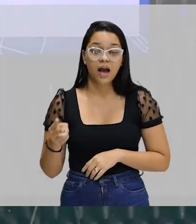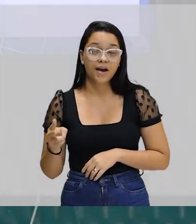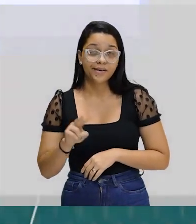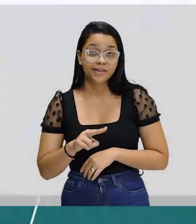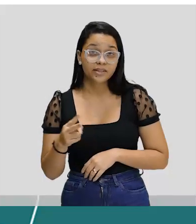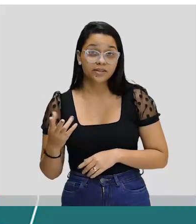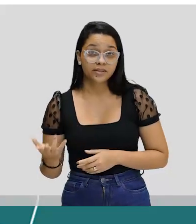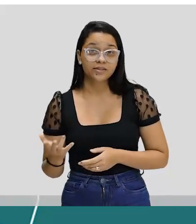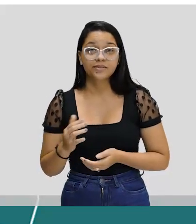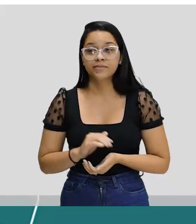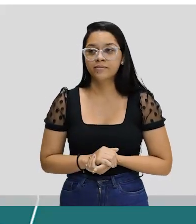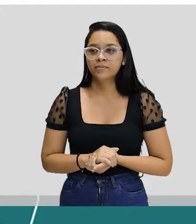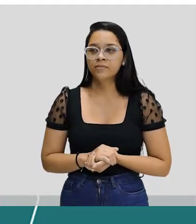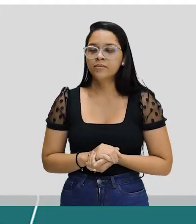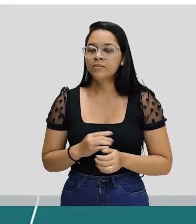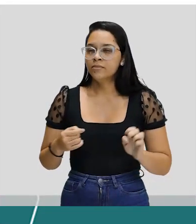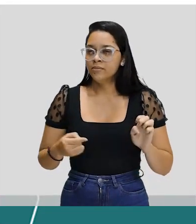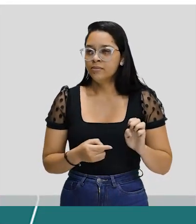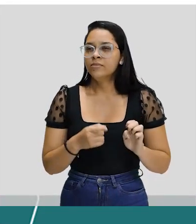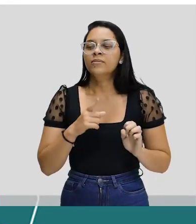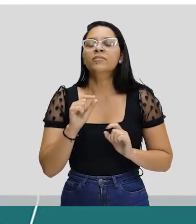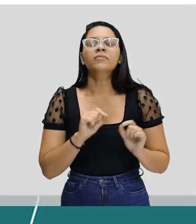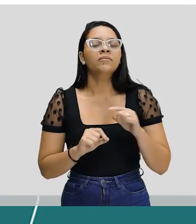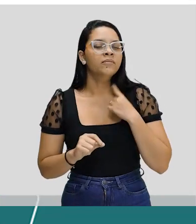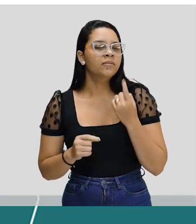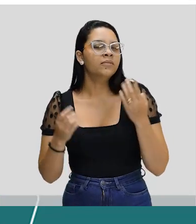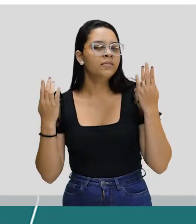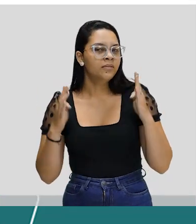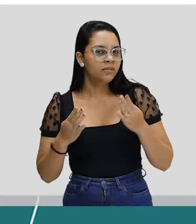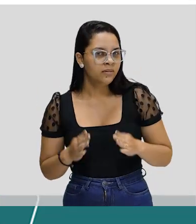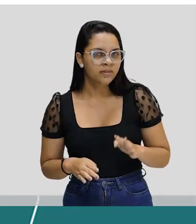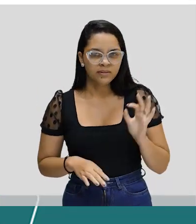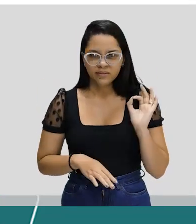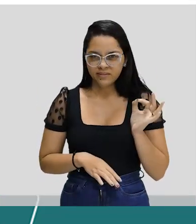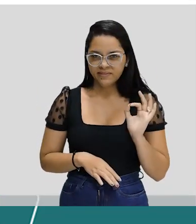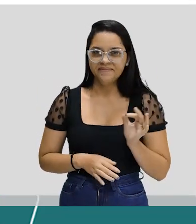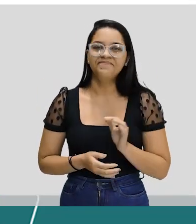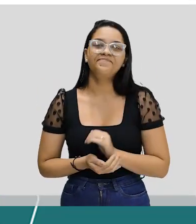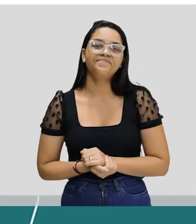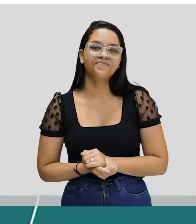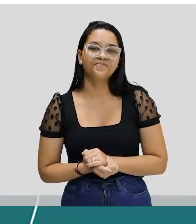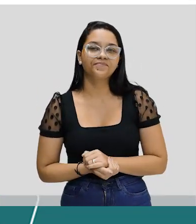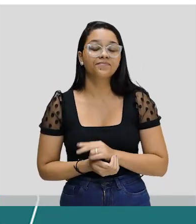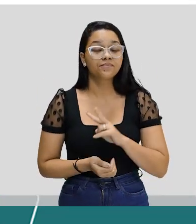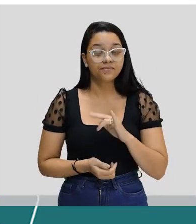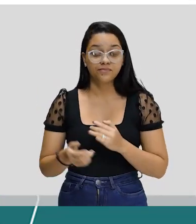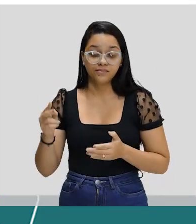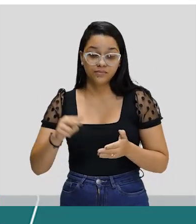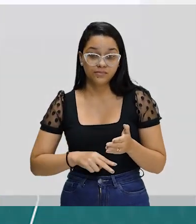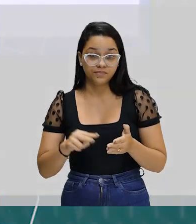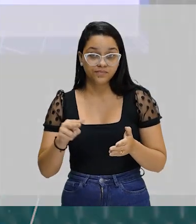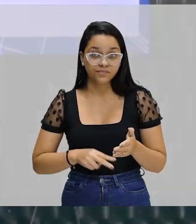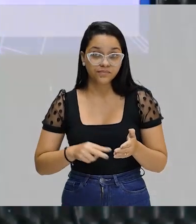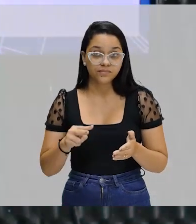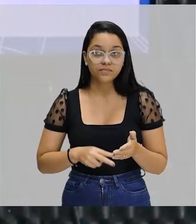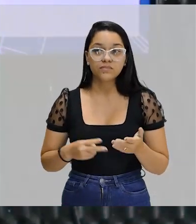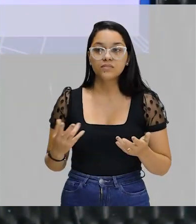Alternativa. Entenderam? É assim que a gente vai analisando. Tá certo? A gente vai lendo.